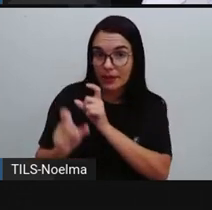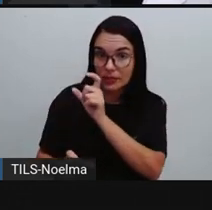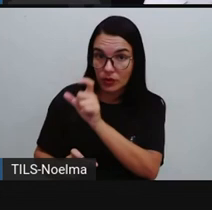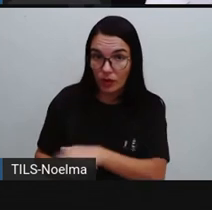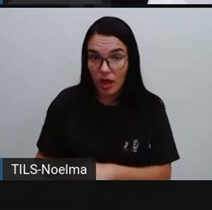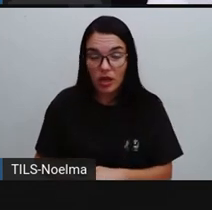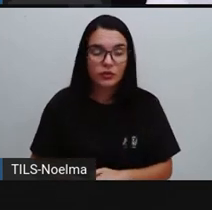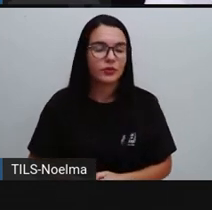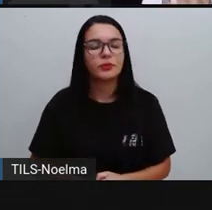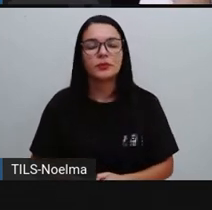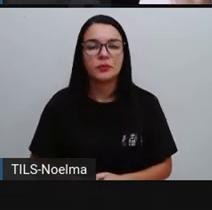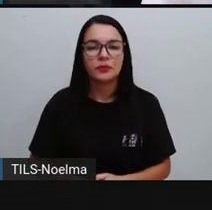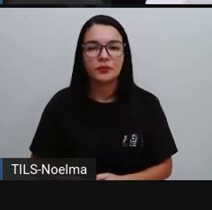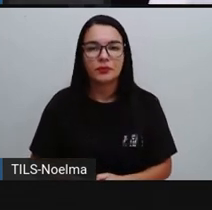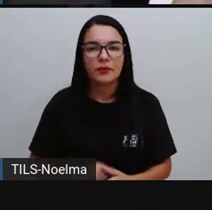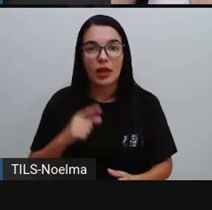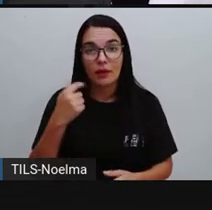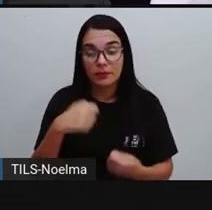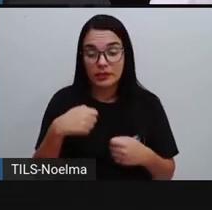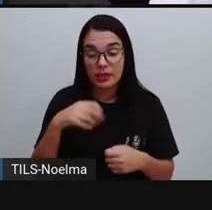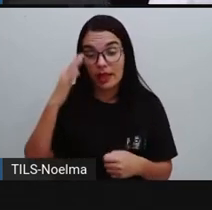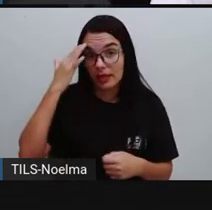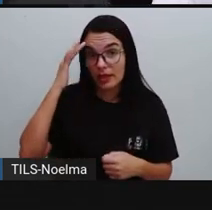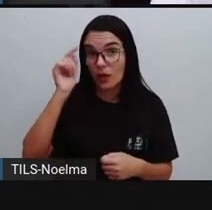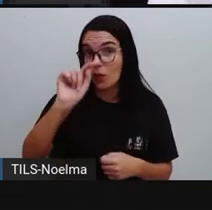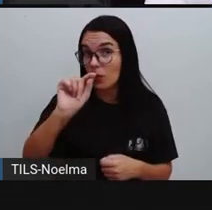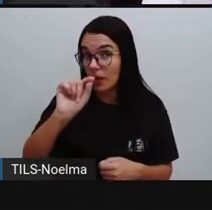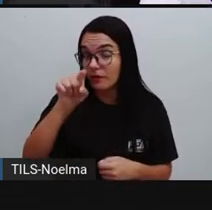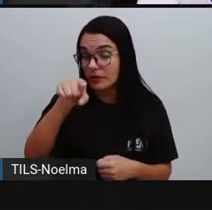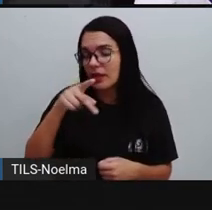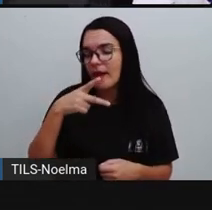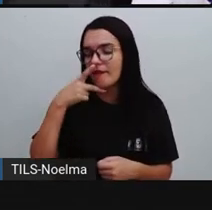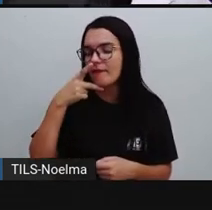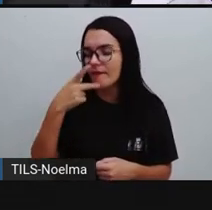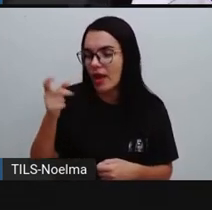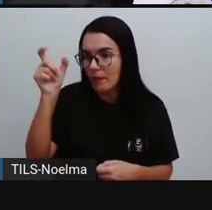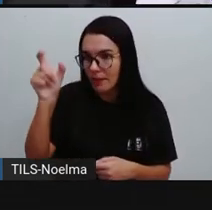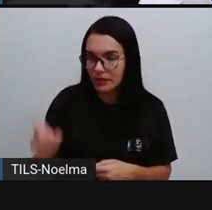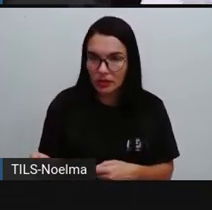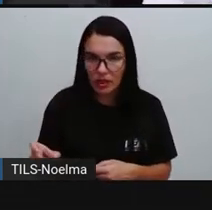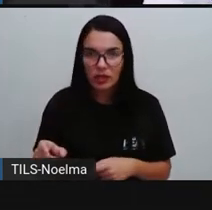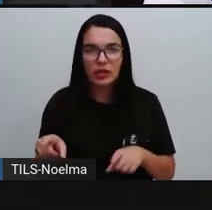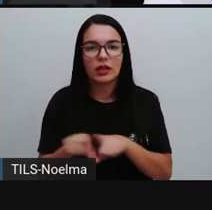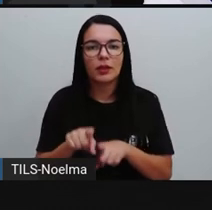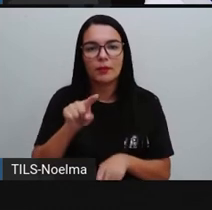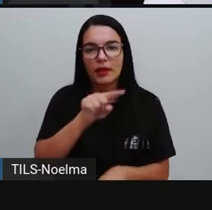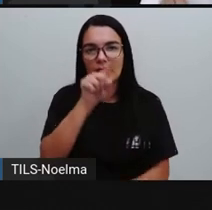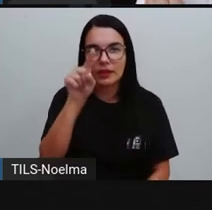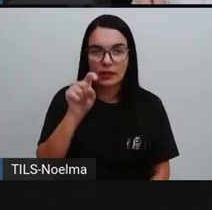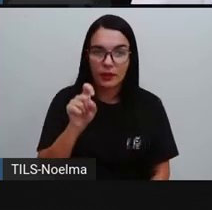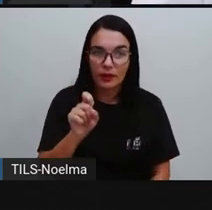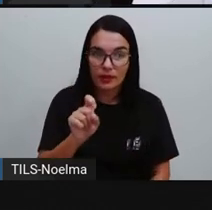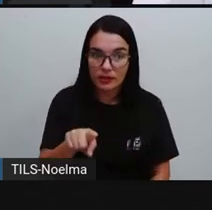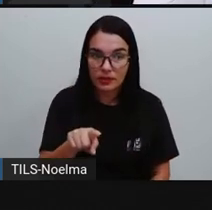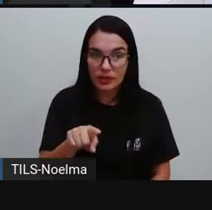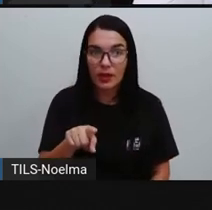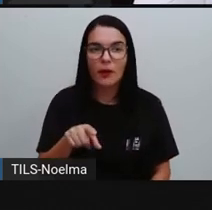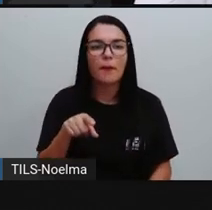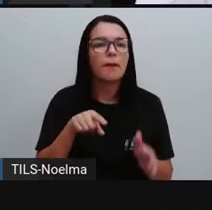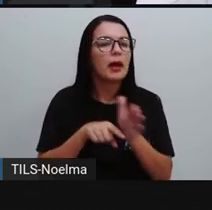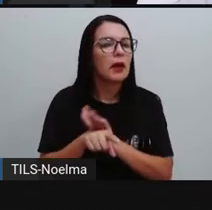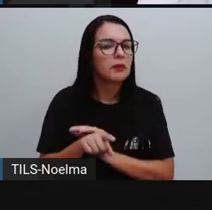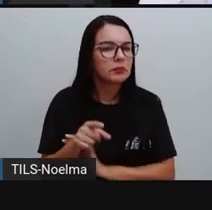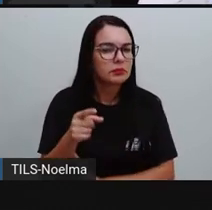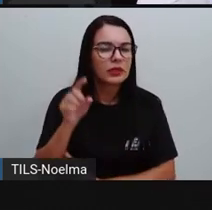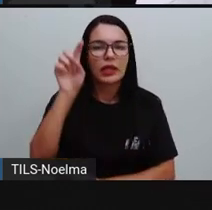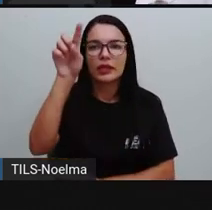tá? A pró botou aqui para entender que é a fala de um personagem, tá? A interrogação que indica uma pergunta, a